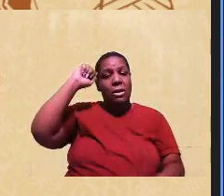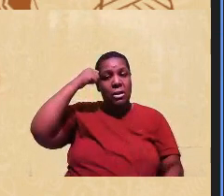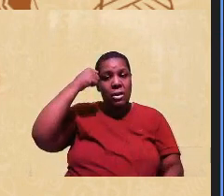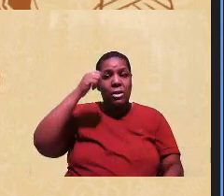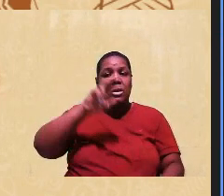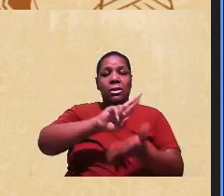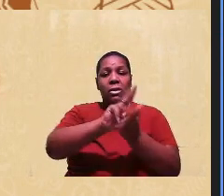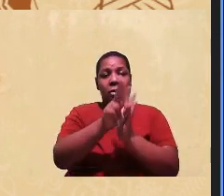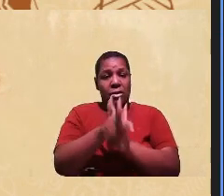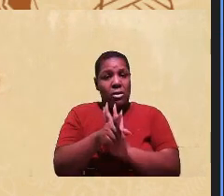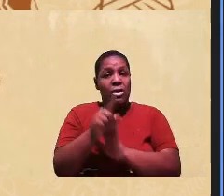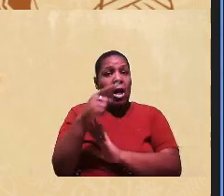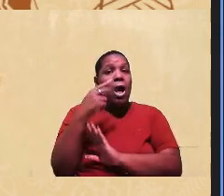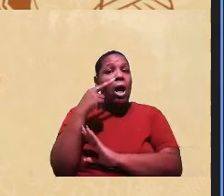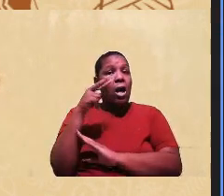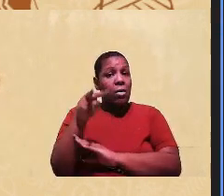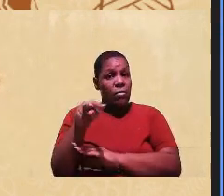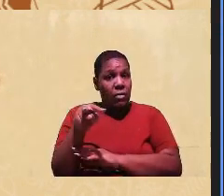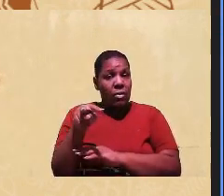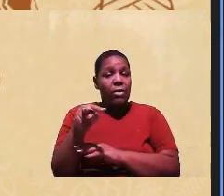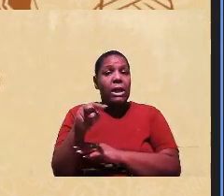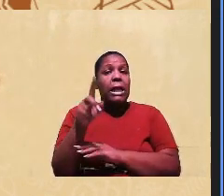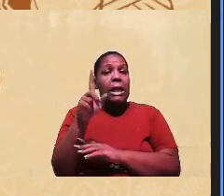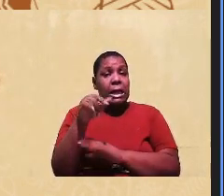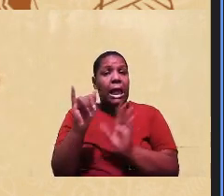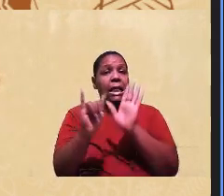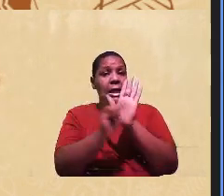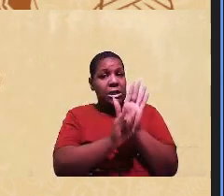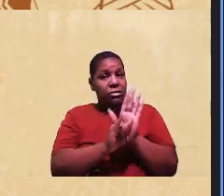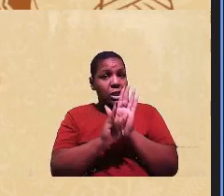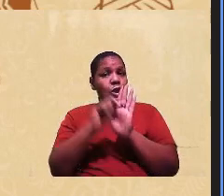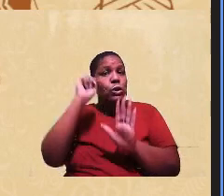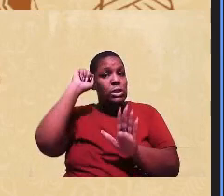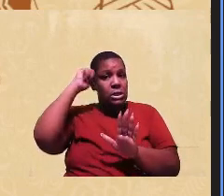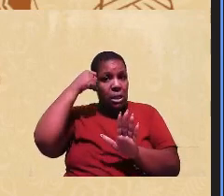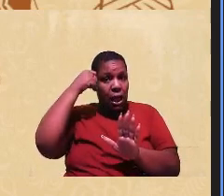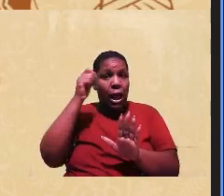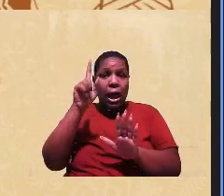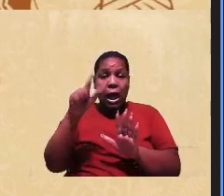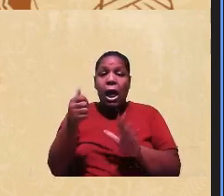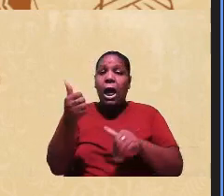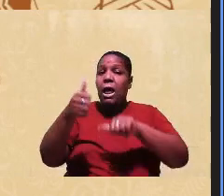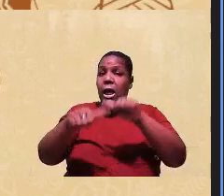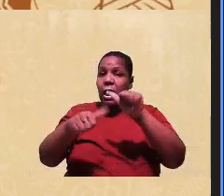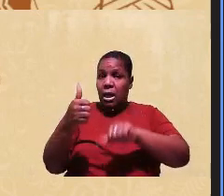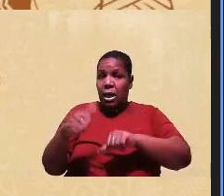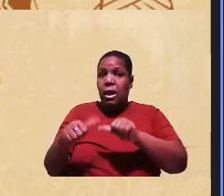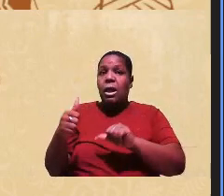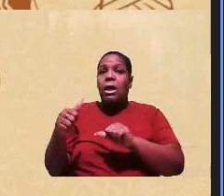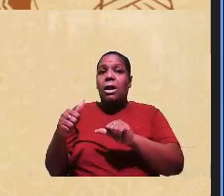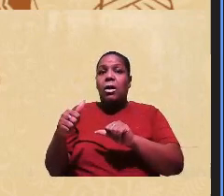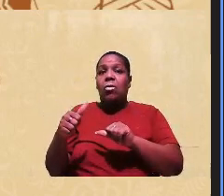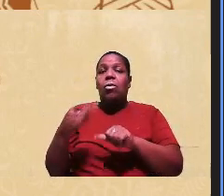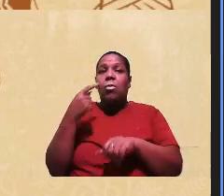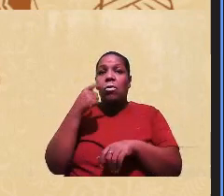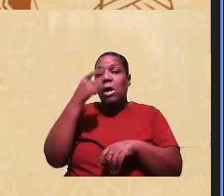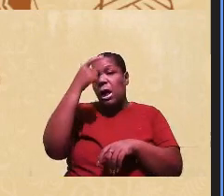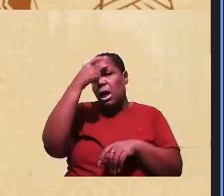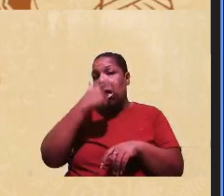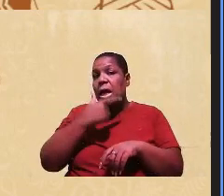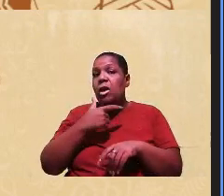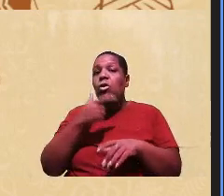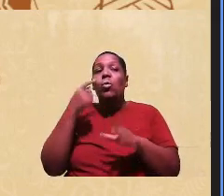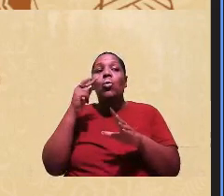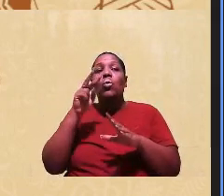isso, porque as bancas de heteroidentificação, elas são reguladas pela orientação normativa